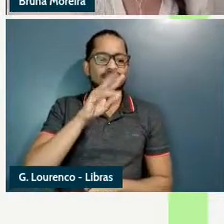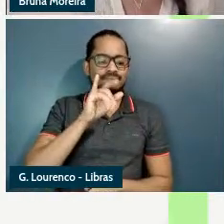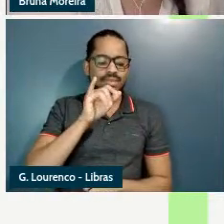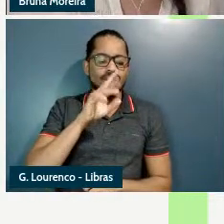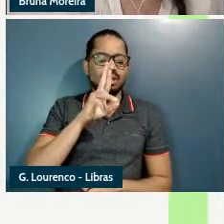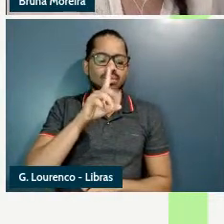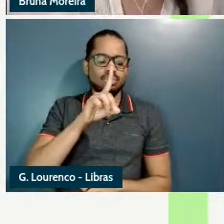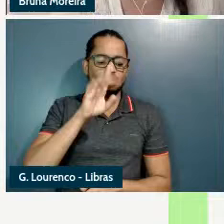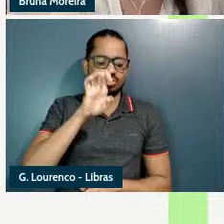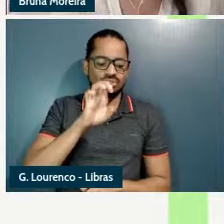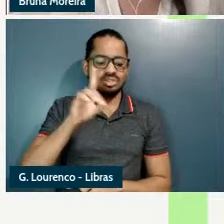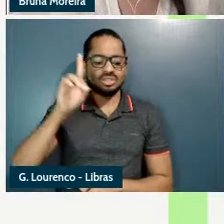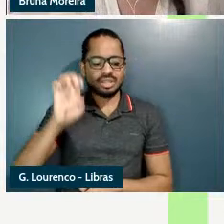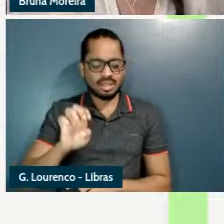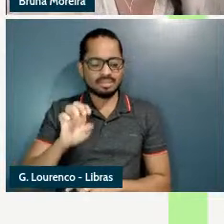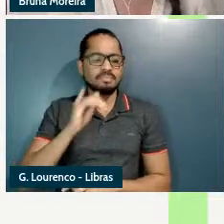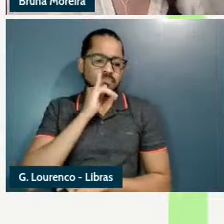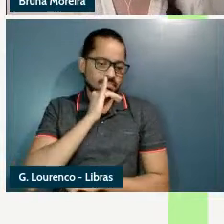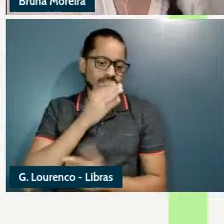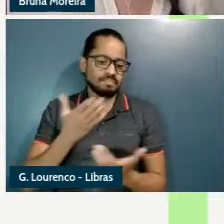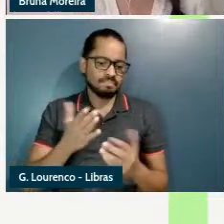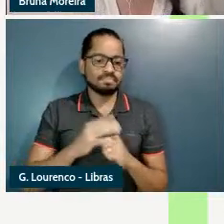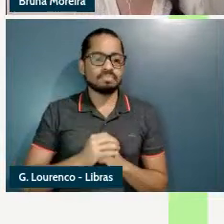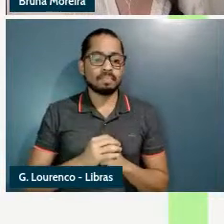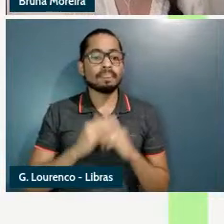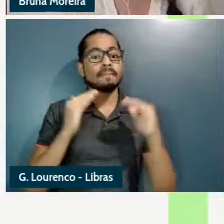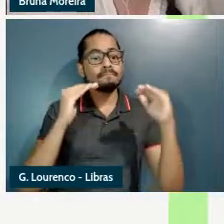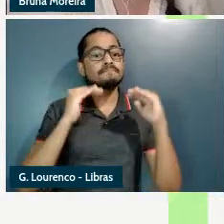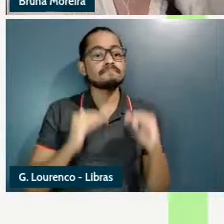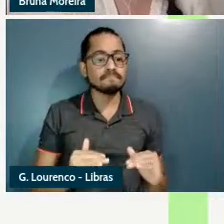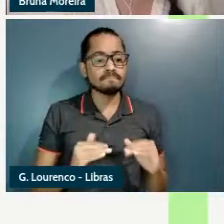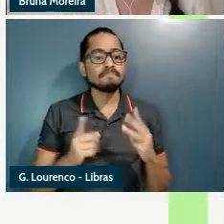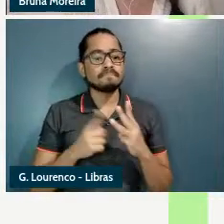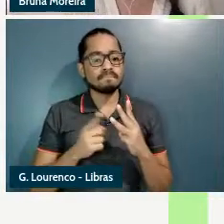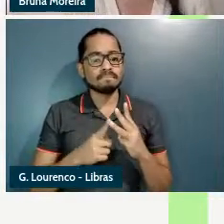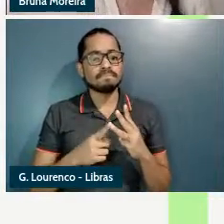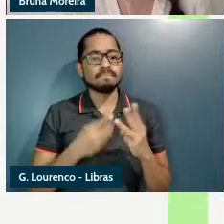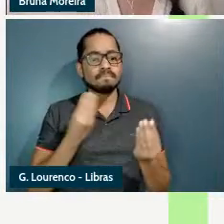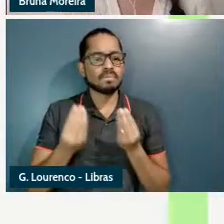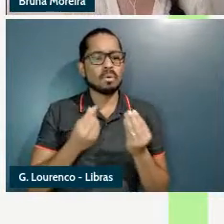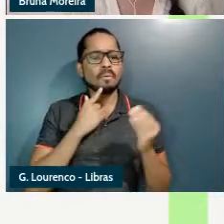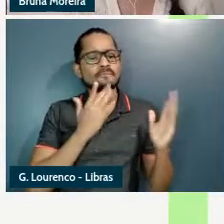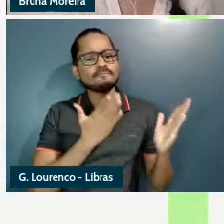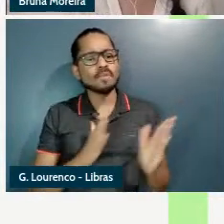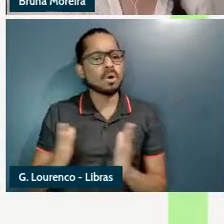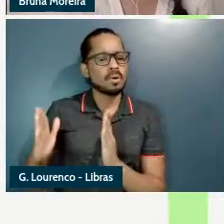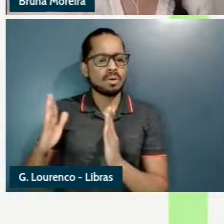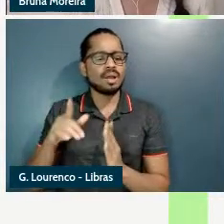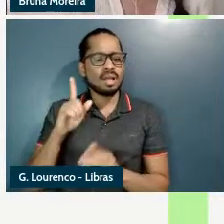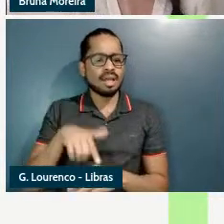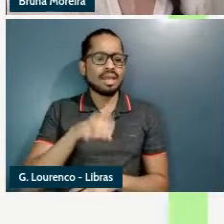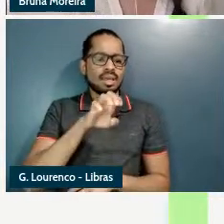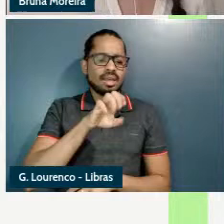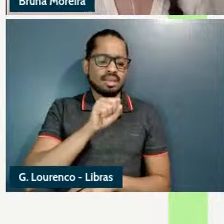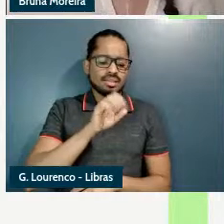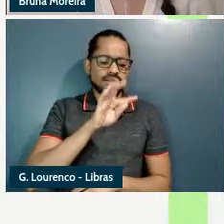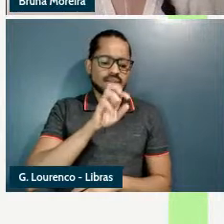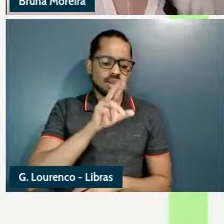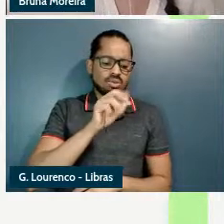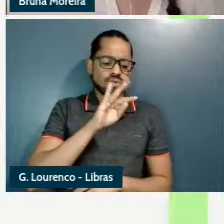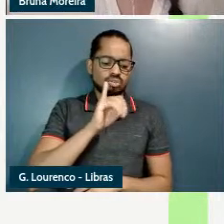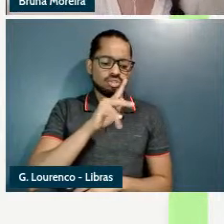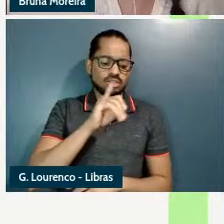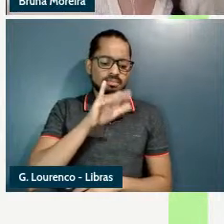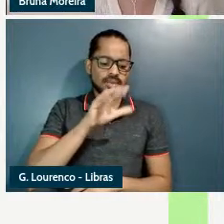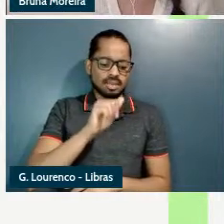modal desse adjetivo no caso e uma fonte de ordenamento estereotípico ou deontica e aqui eu vou mostrar o